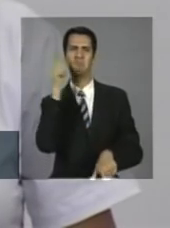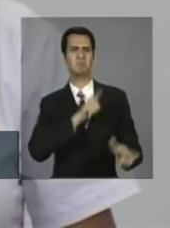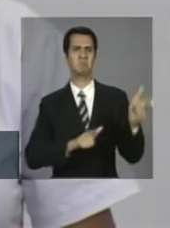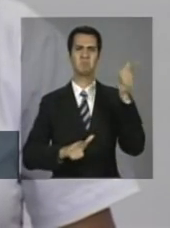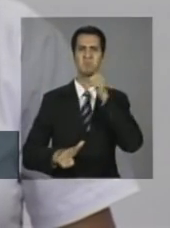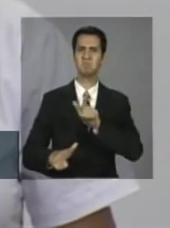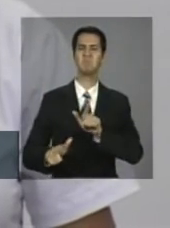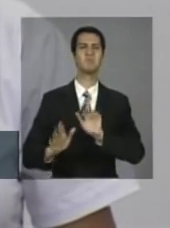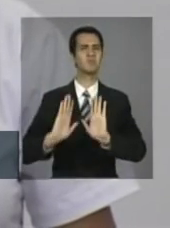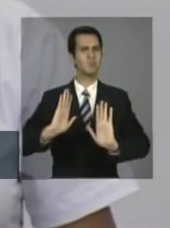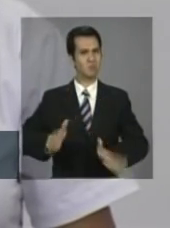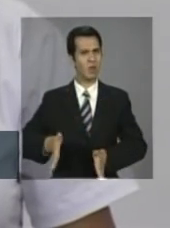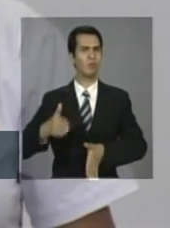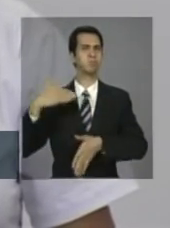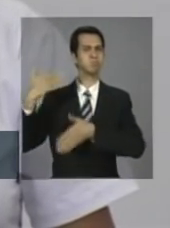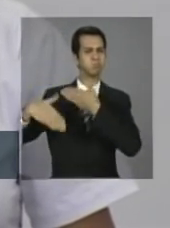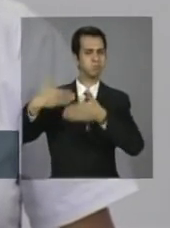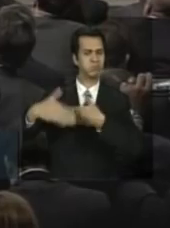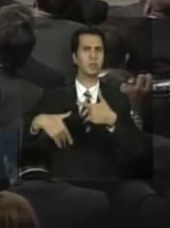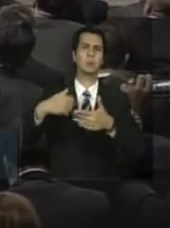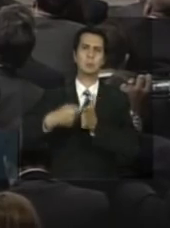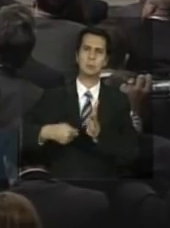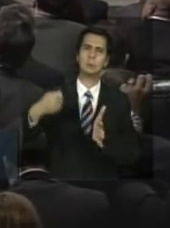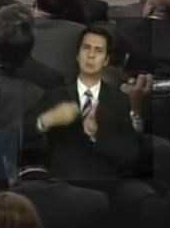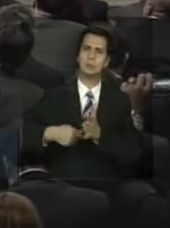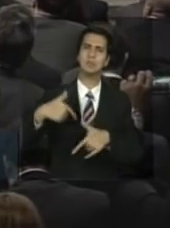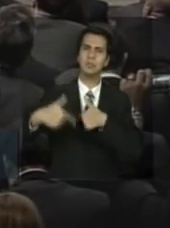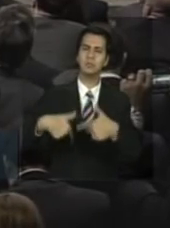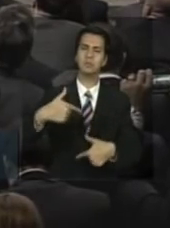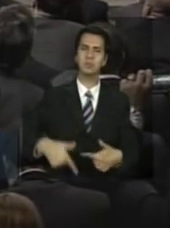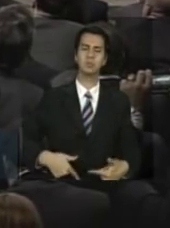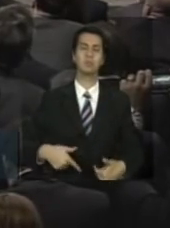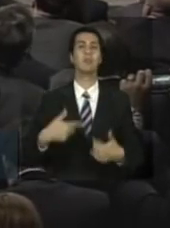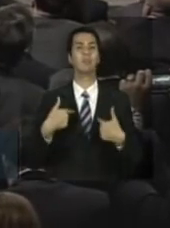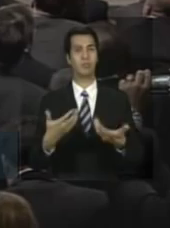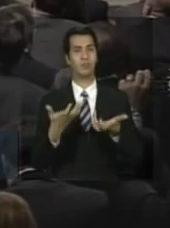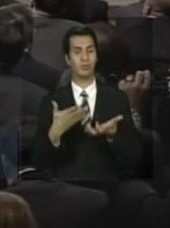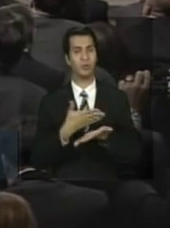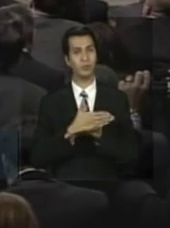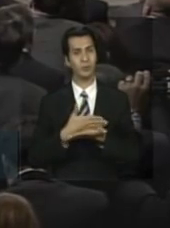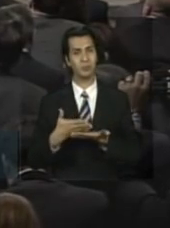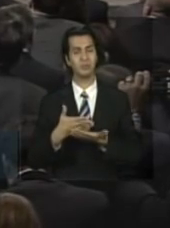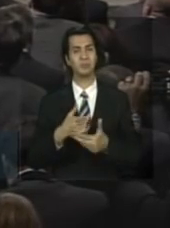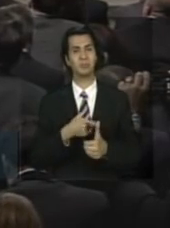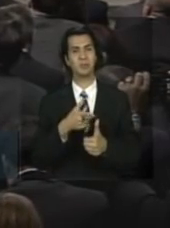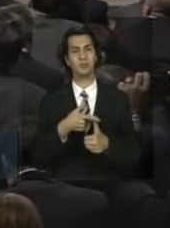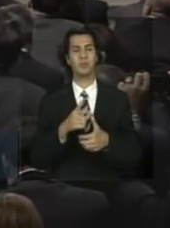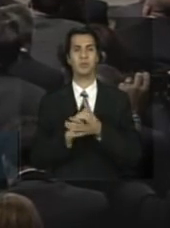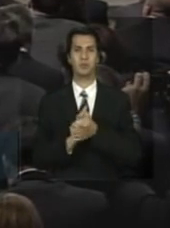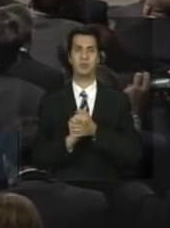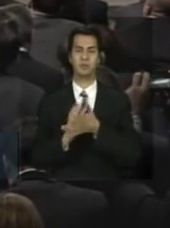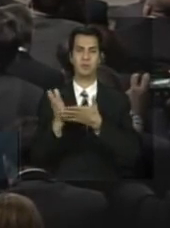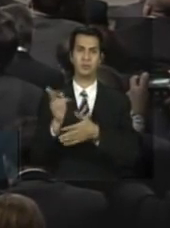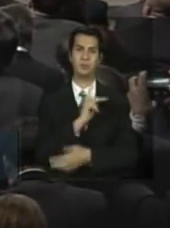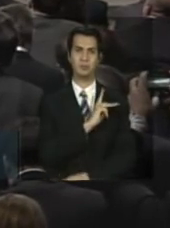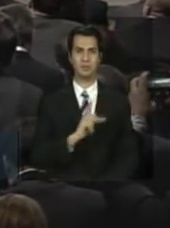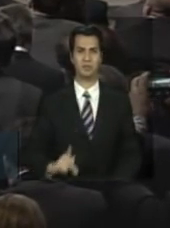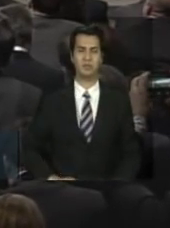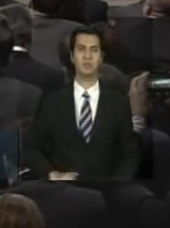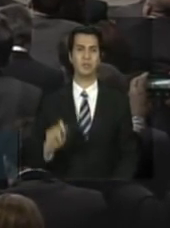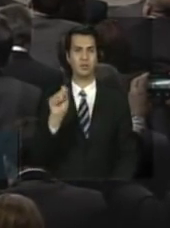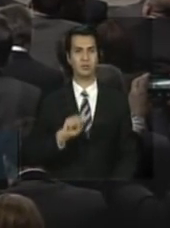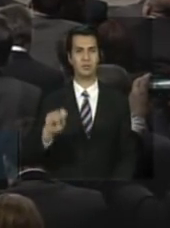a duras penas. Queria começar cumprimentando a minha colega presidente da